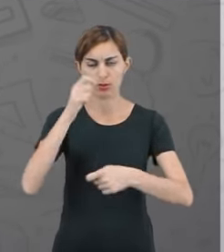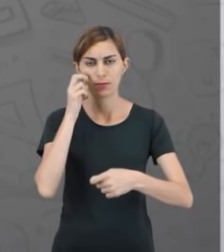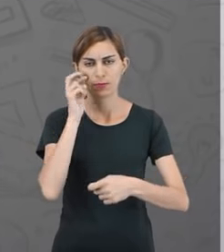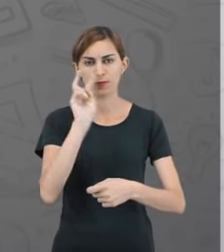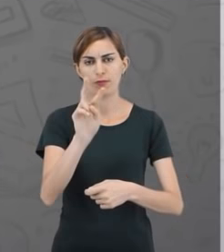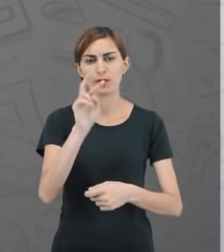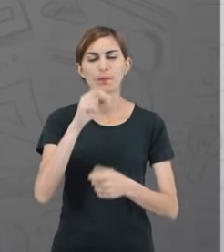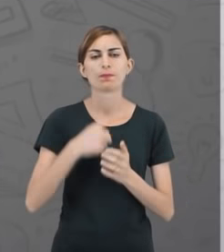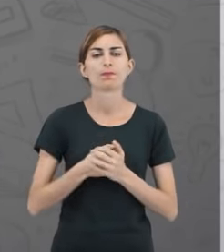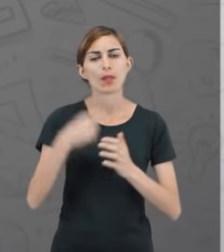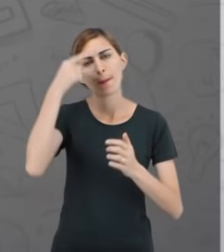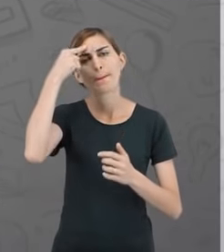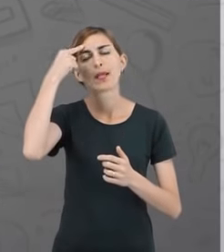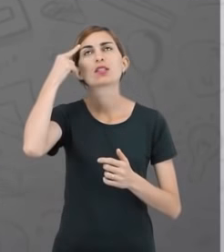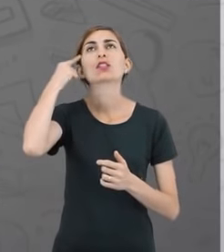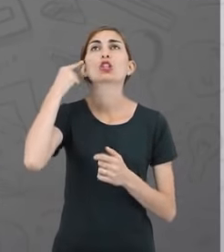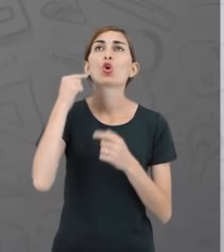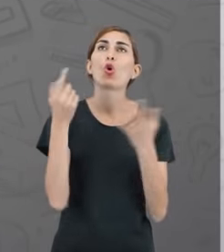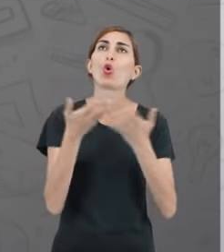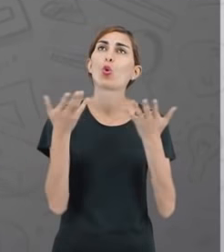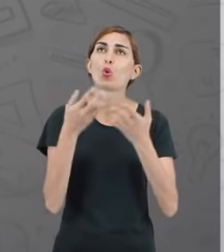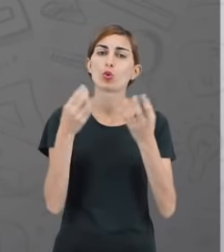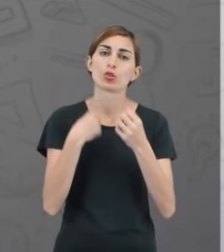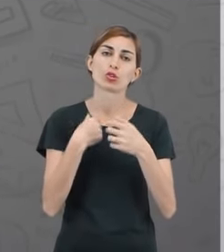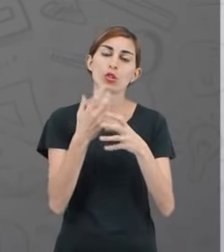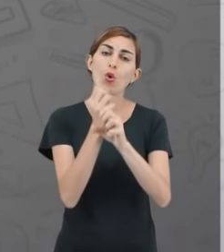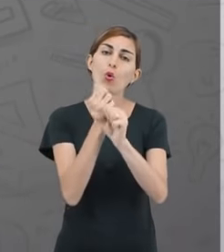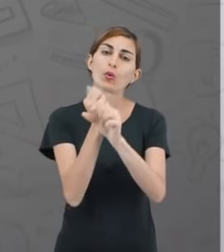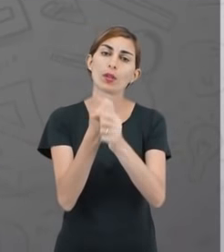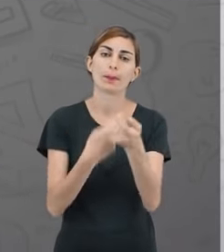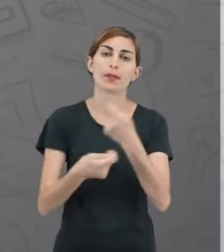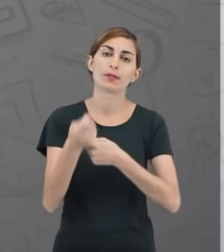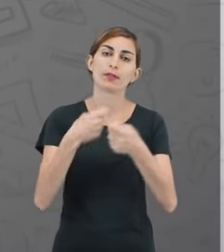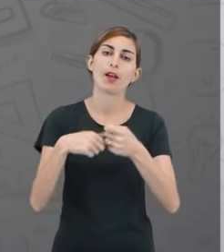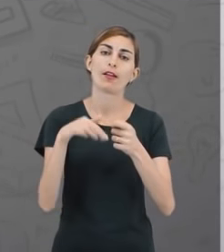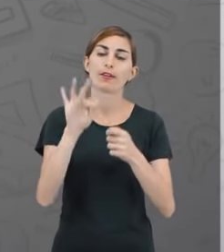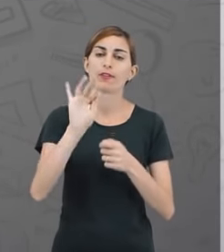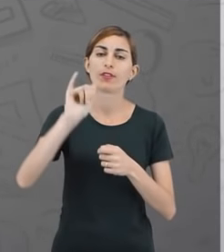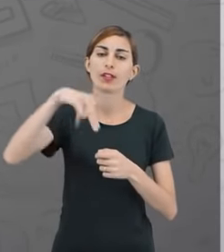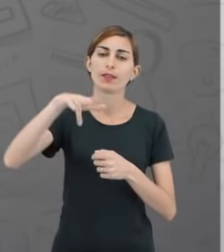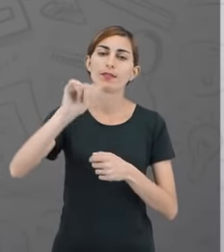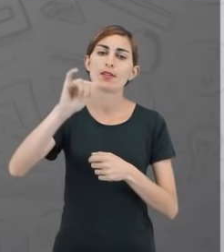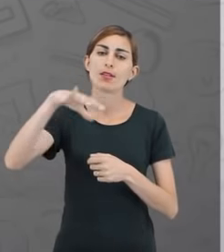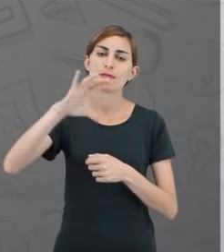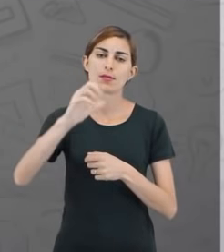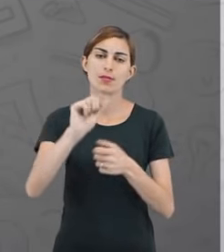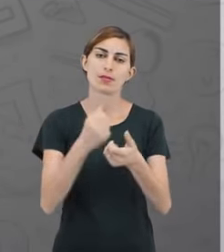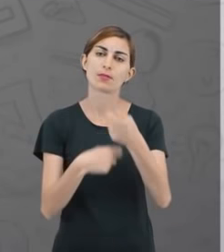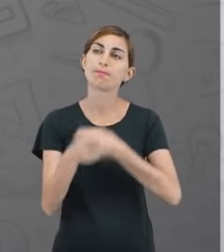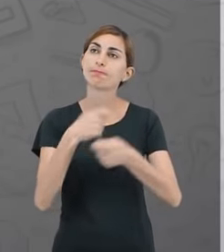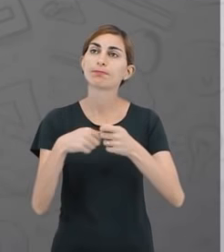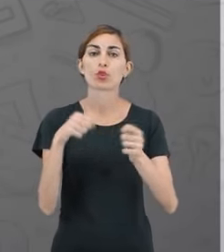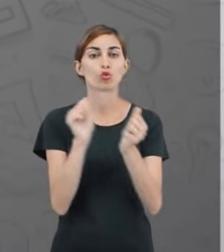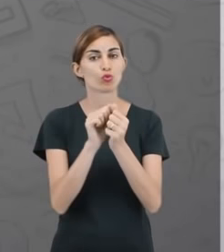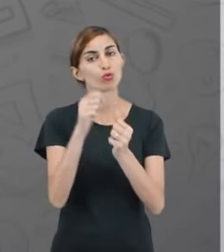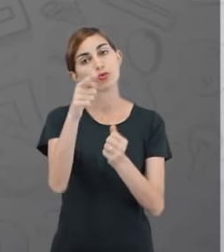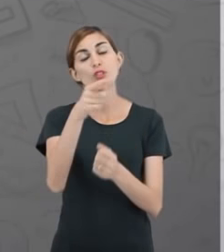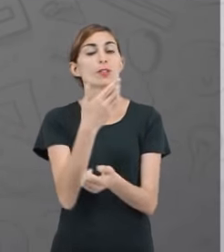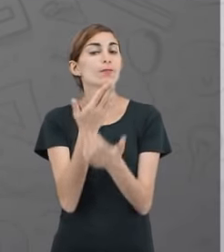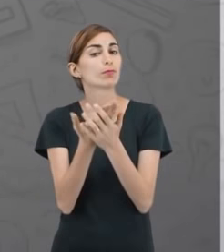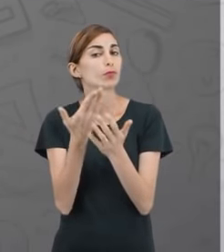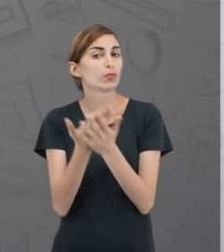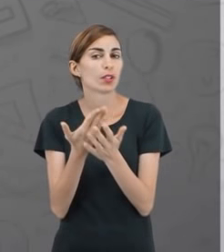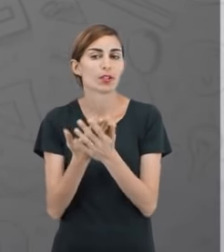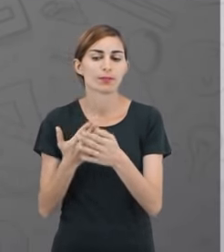Você pode estar entrando hoje, por exemplo, no módulo de contabilidade e finanças, certo? Junto com você, estão os estudantes que